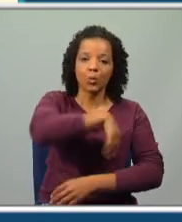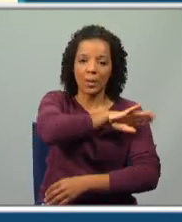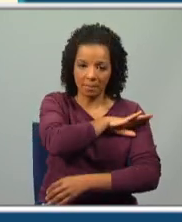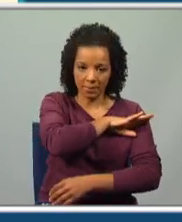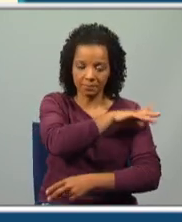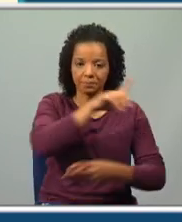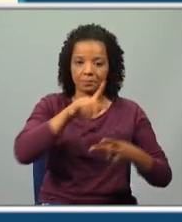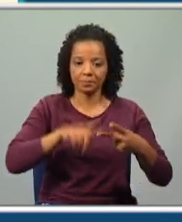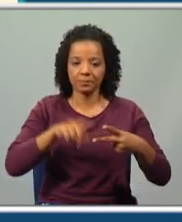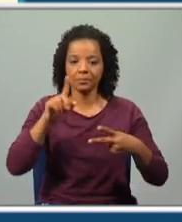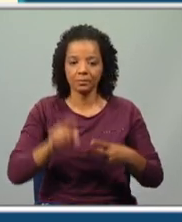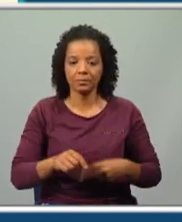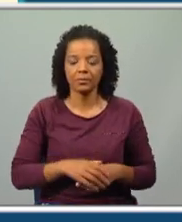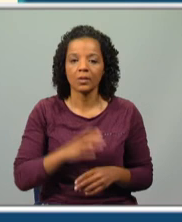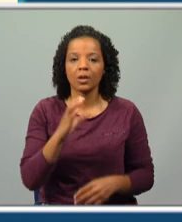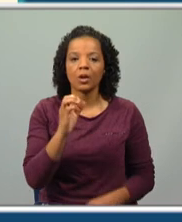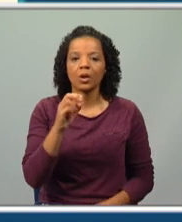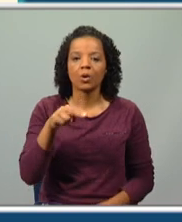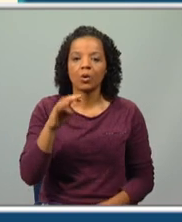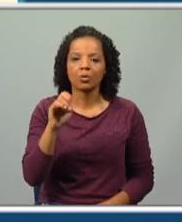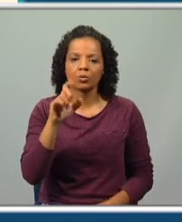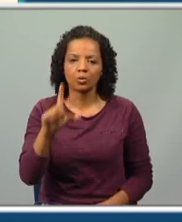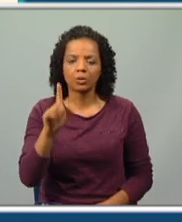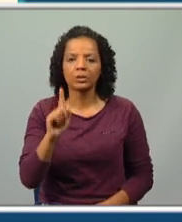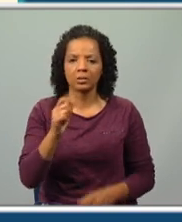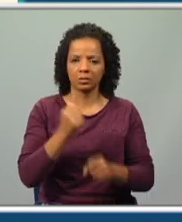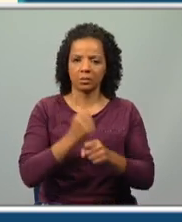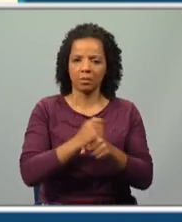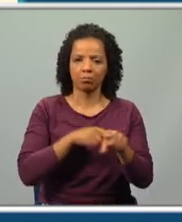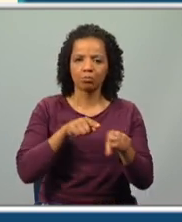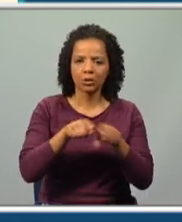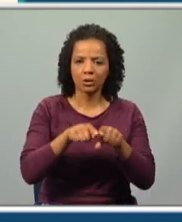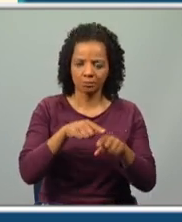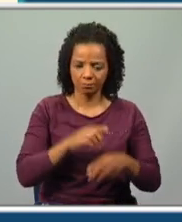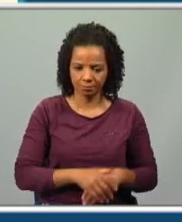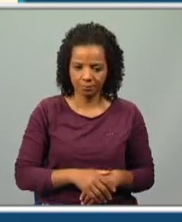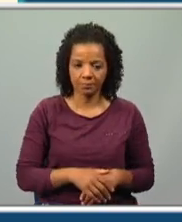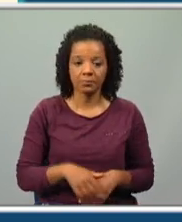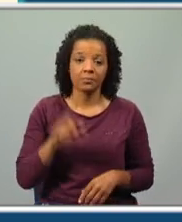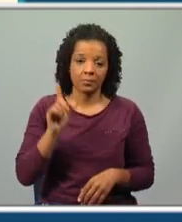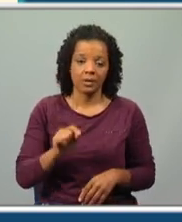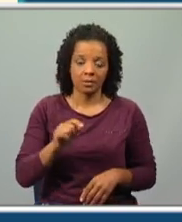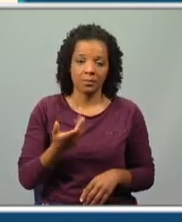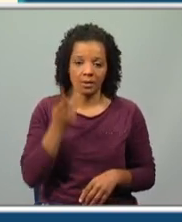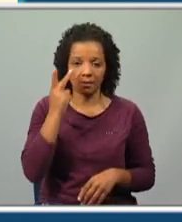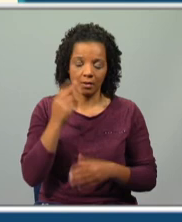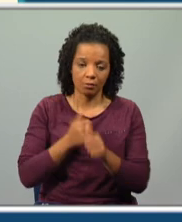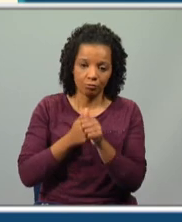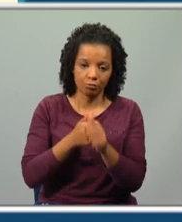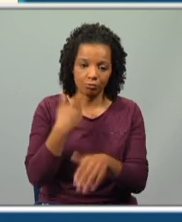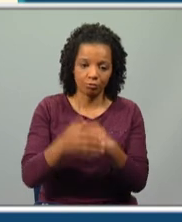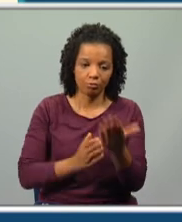Depois temos cônsul, a atividade diplomática, e aquela que acompanhou a sua vida